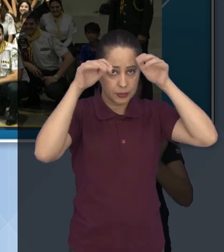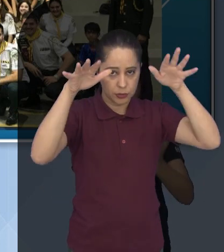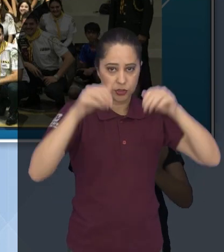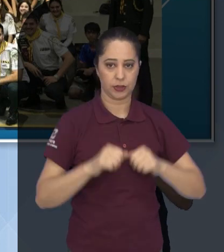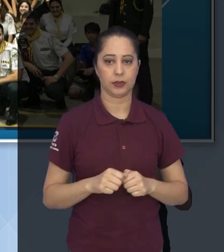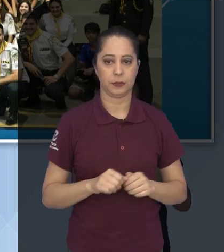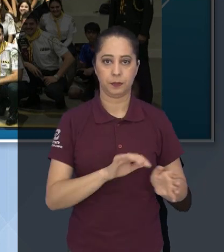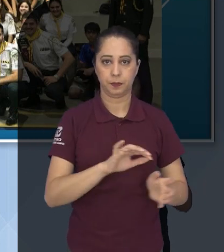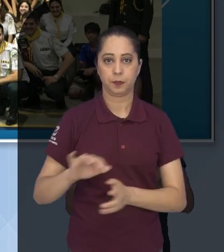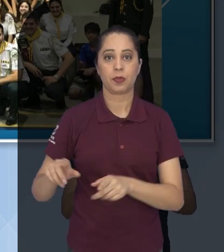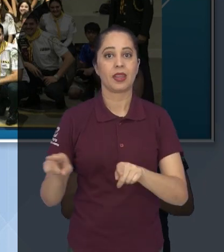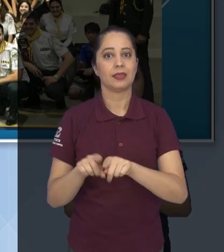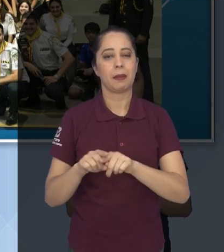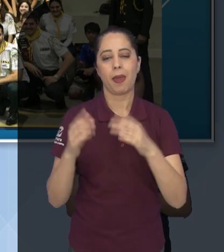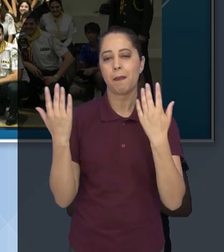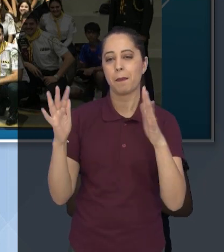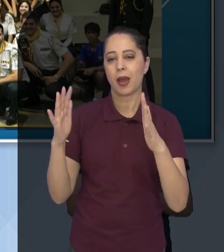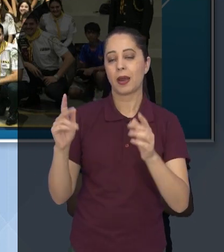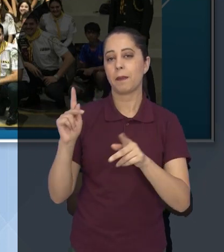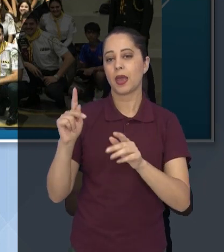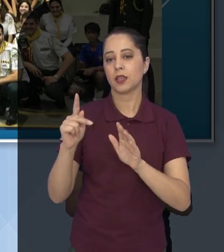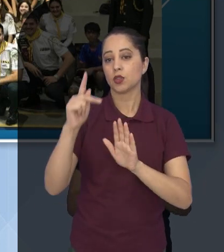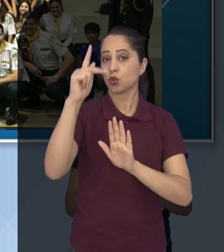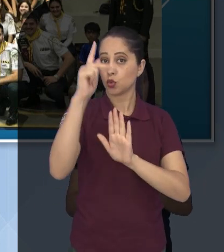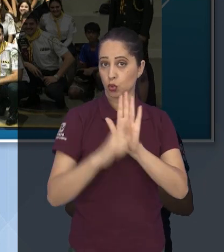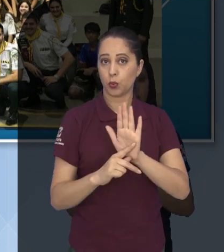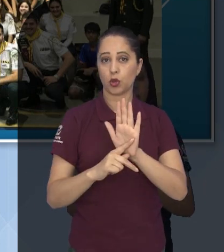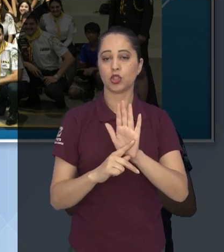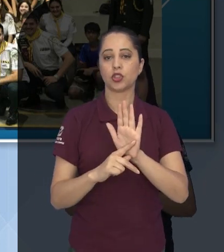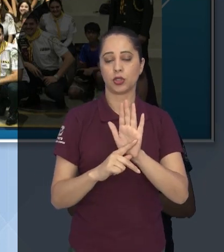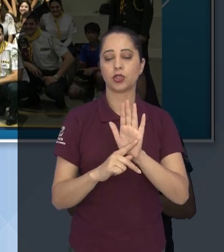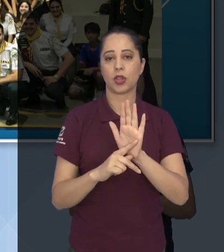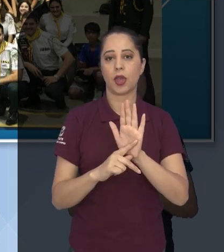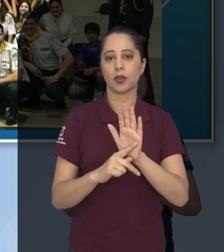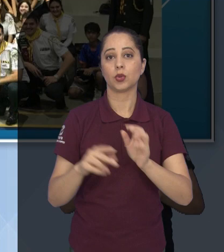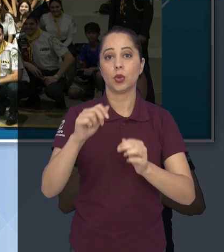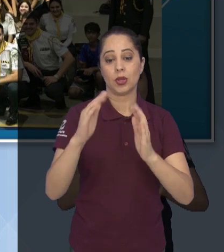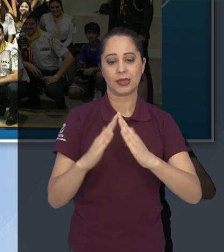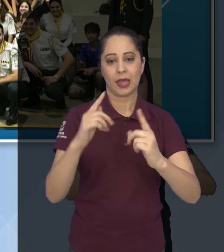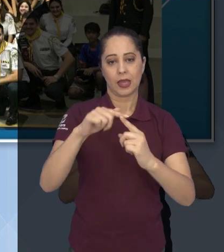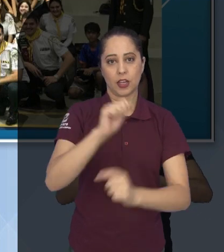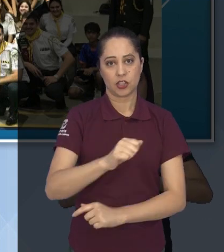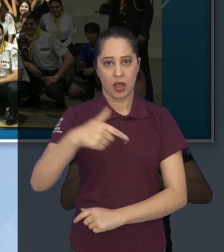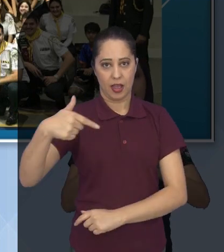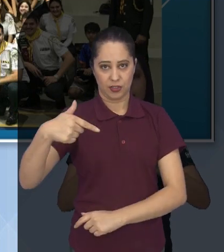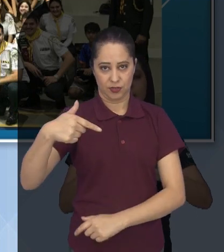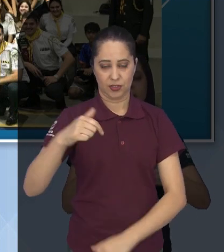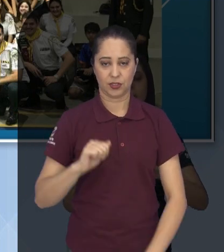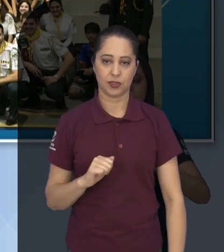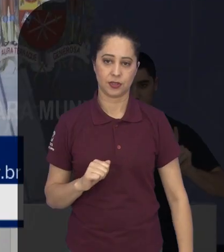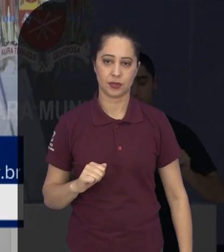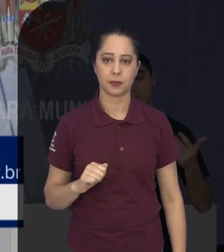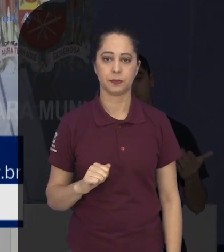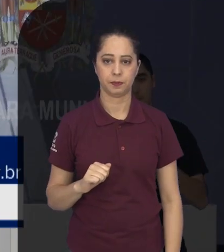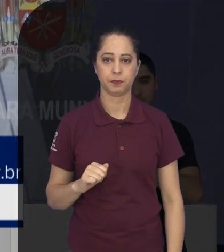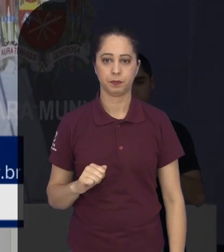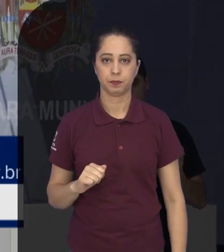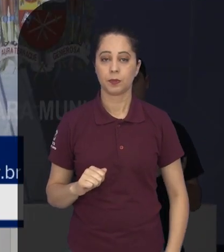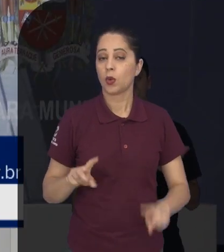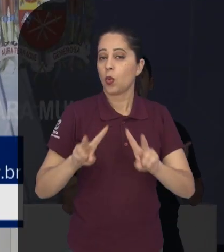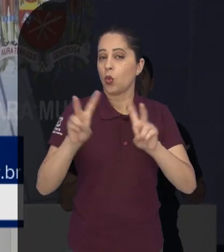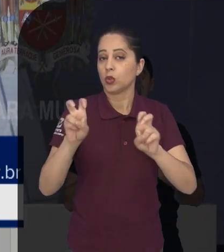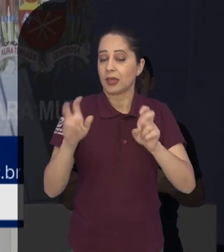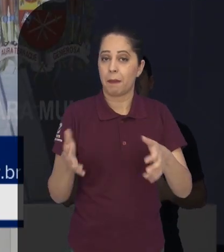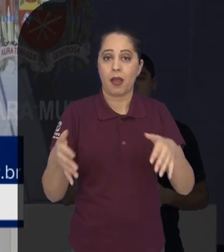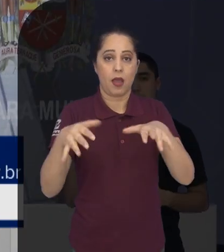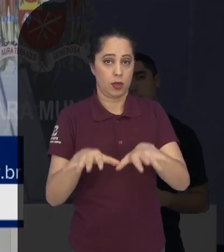também parabenizou integrantes do projeto social desbravadores, realizado pela Igreja Adventista do sétimo dia. Mantendo